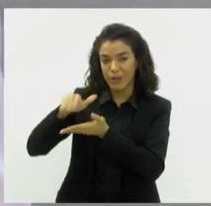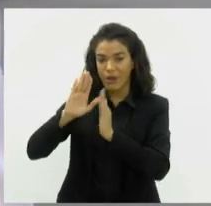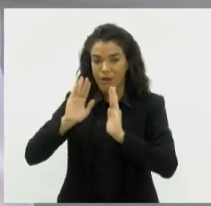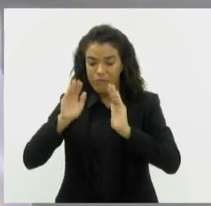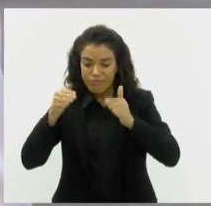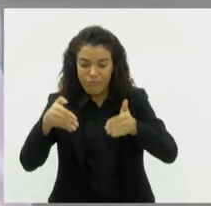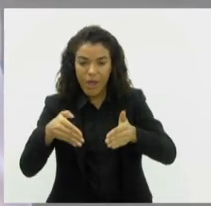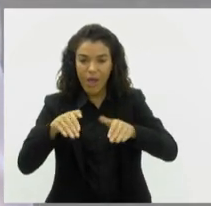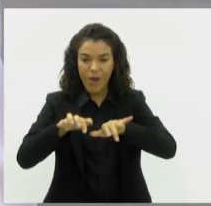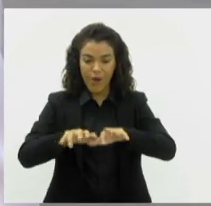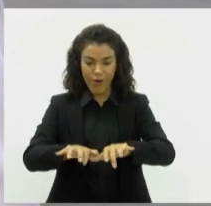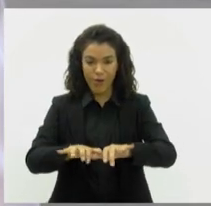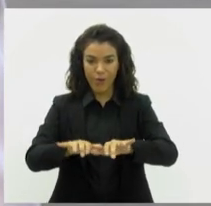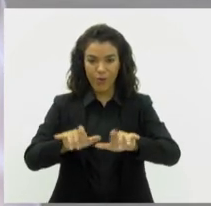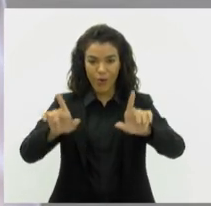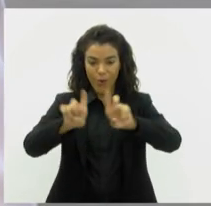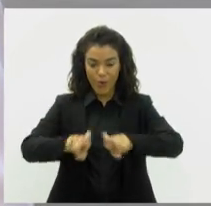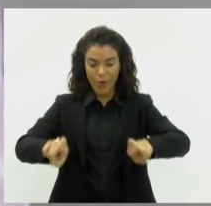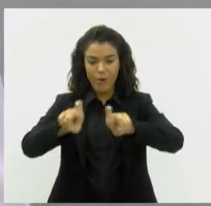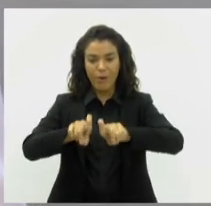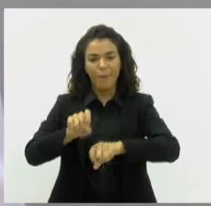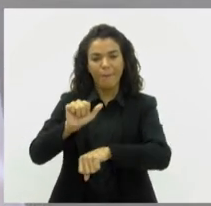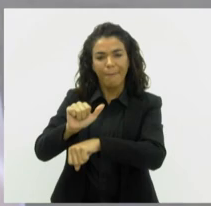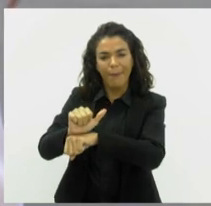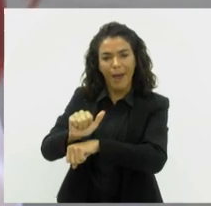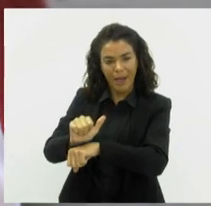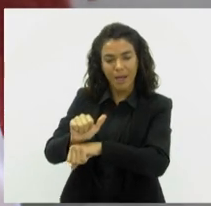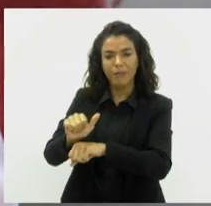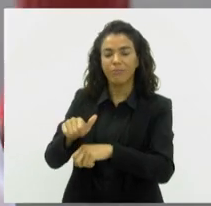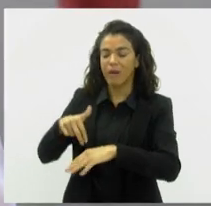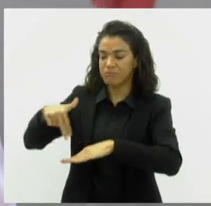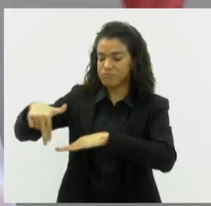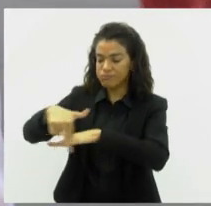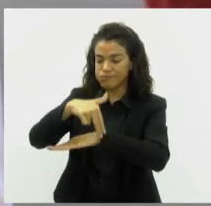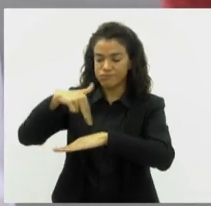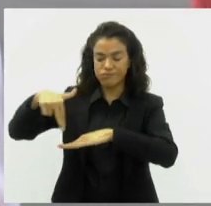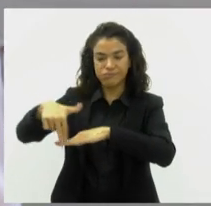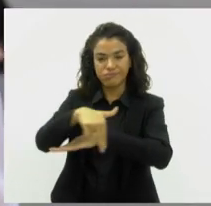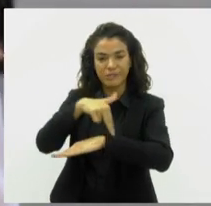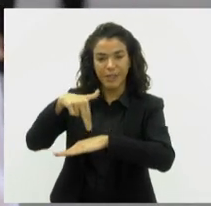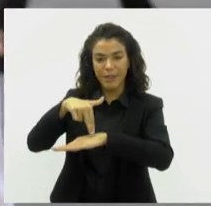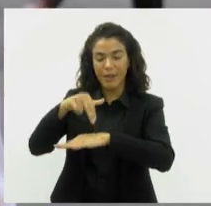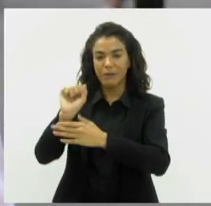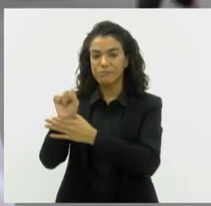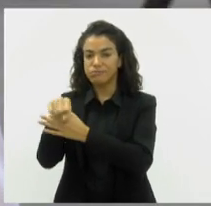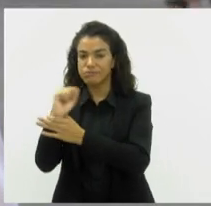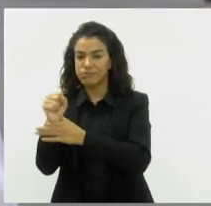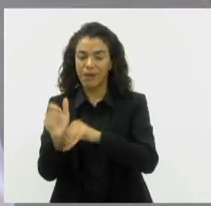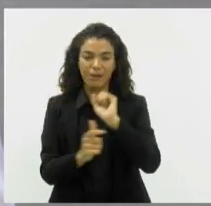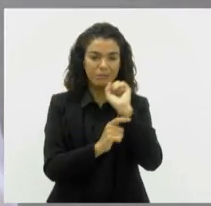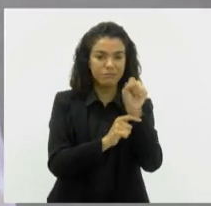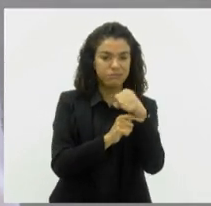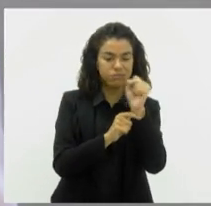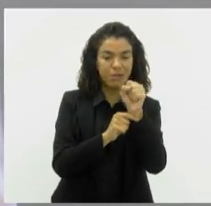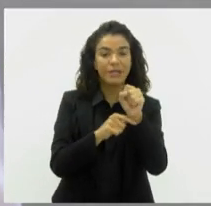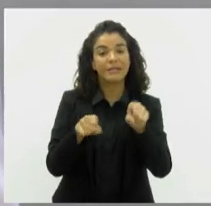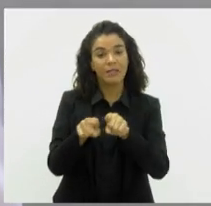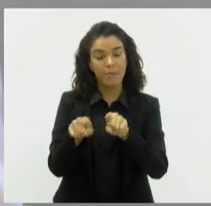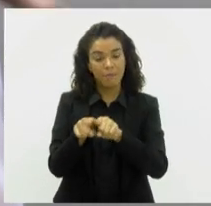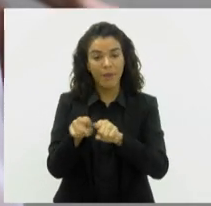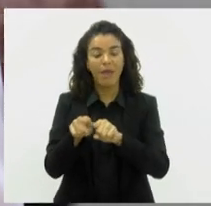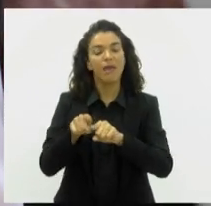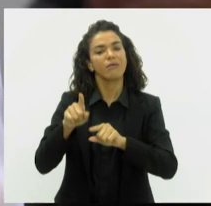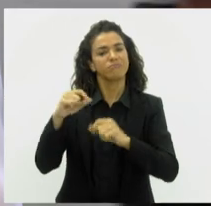computador, principalmente, nem em pausas de trabalho para movimentar essas articulações, e que principalmente busquem fazer uma atividade física